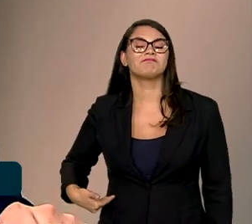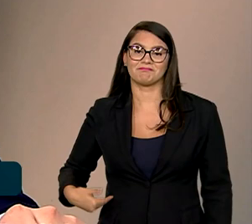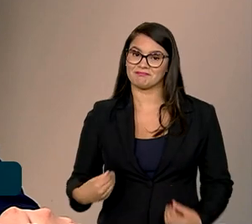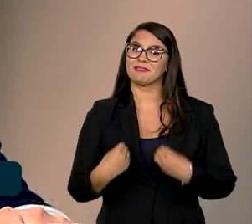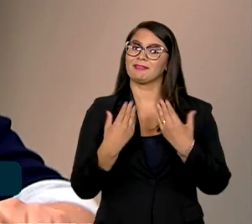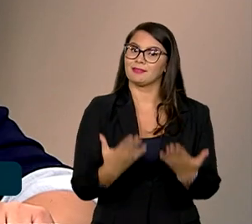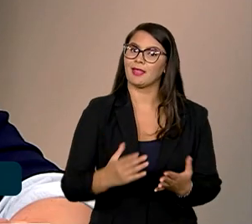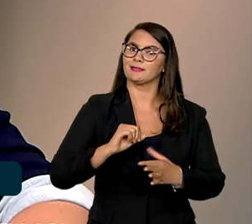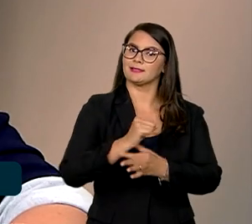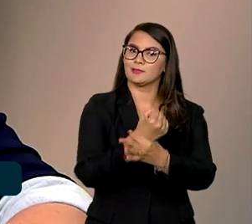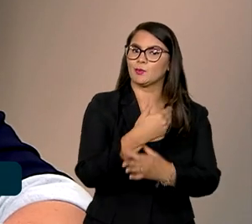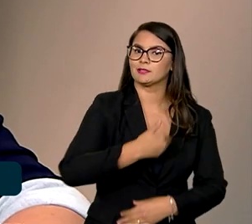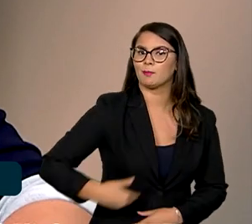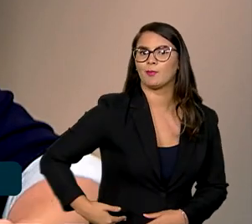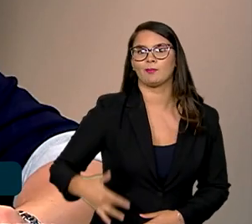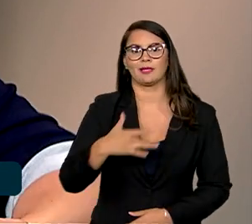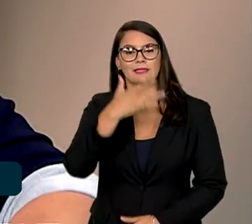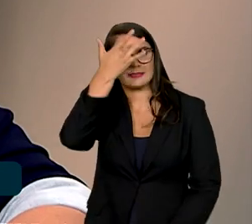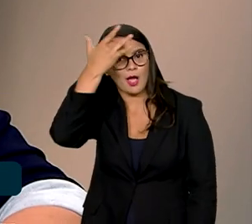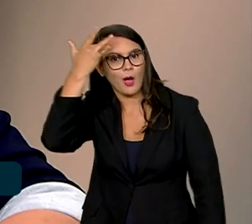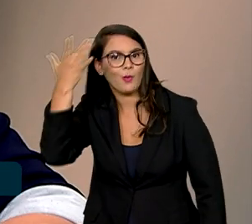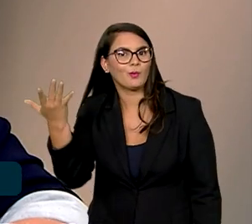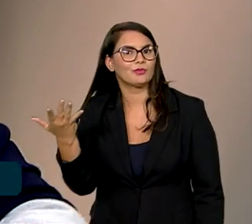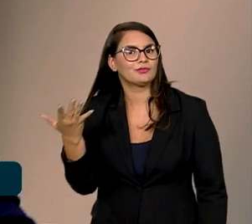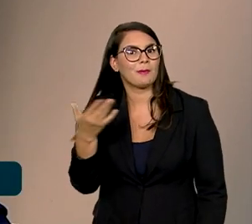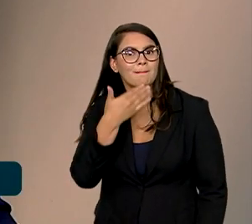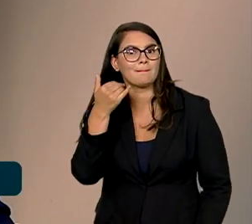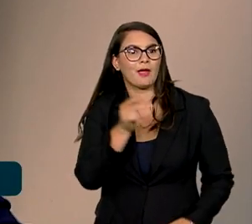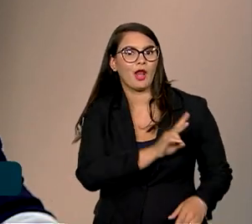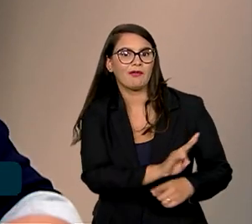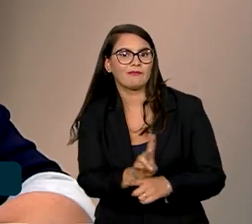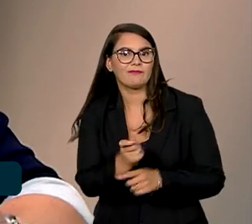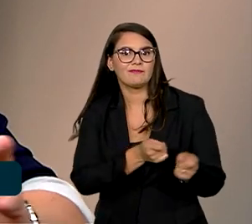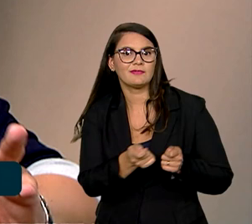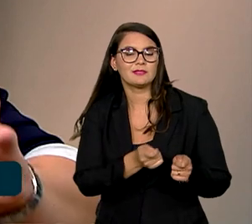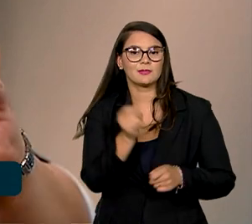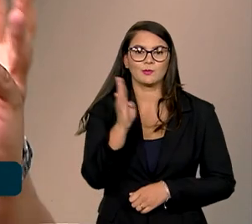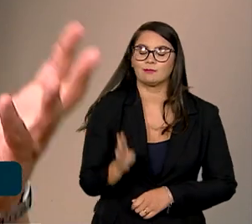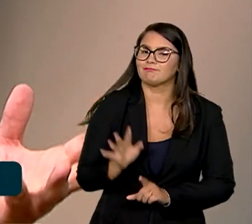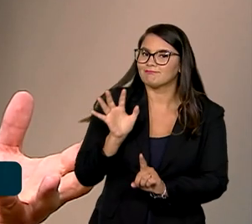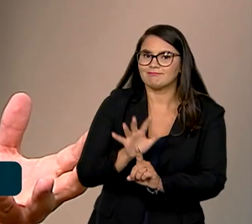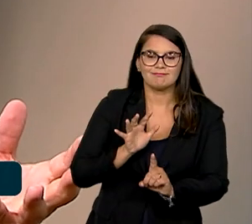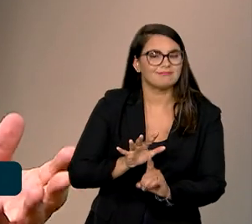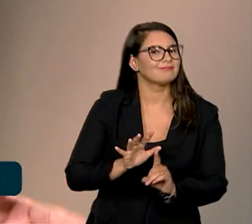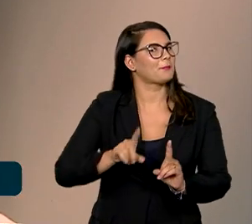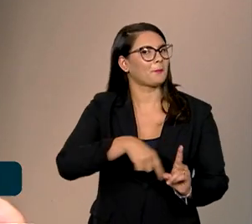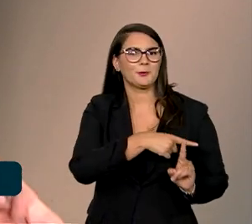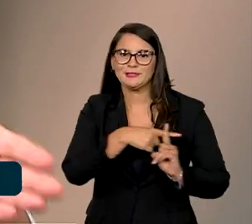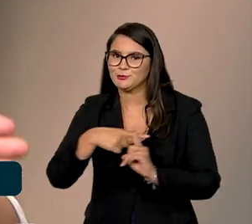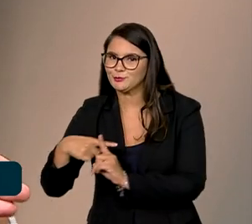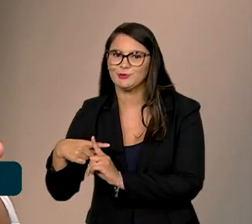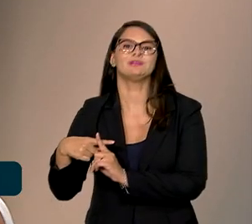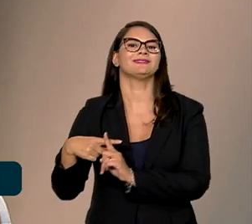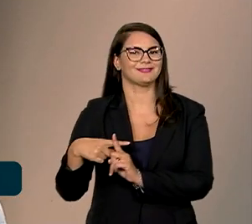mais segurança pública, mais saúde mental, melhora o regime fiscal do país, um impacto totalmente positivo,